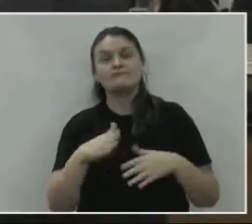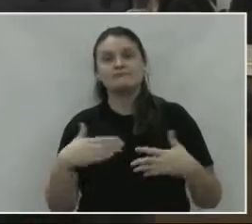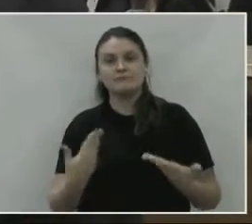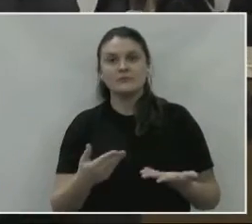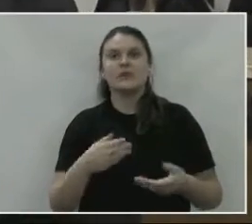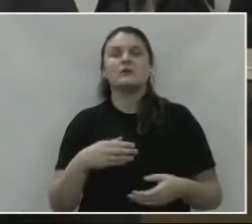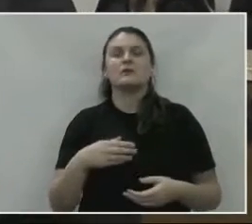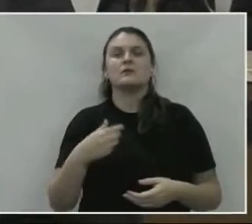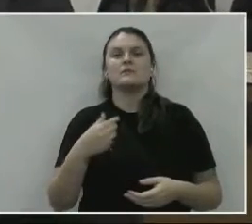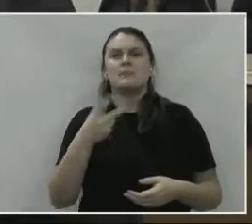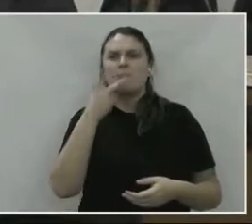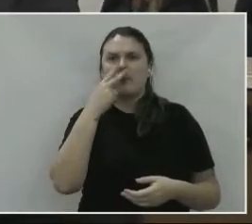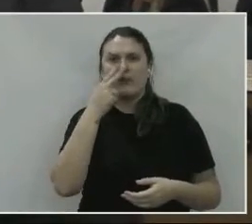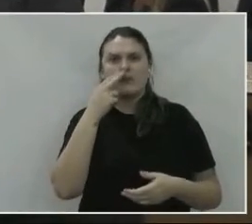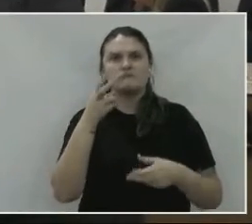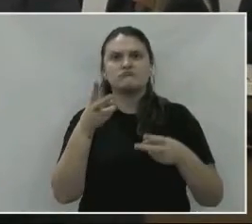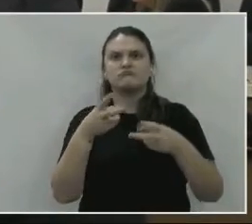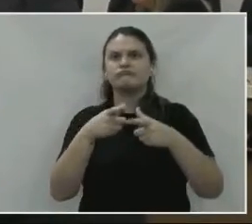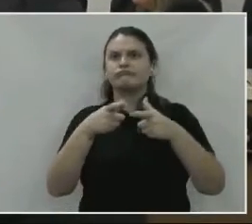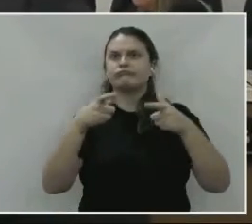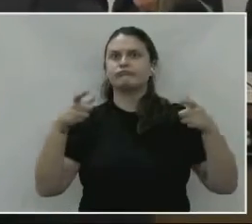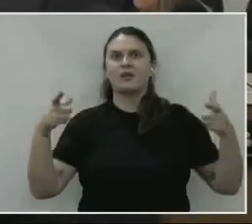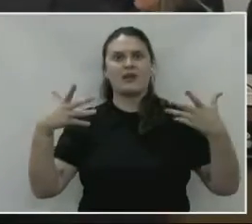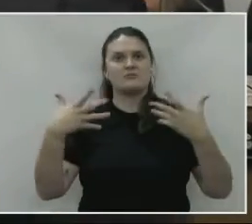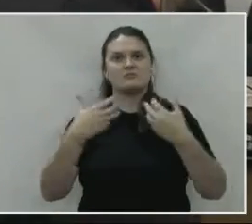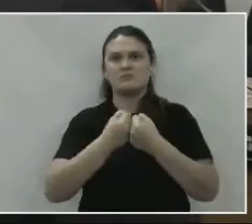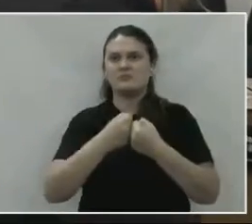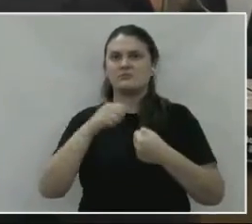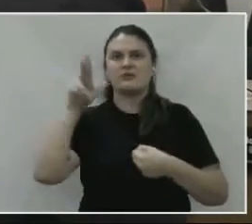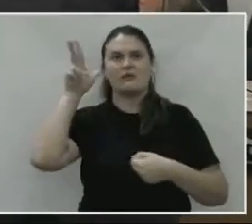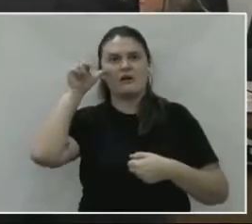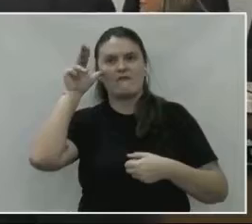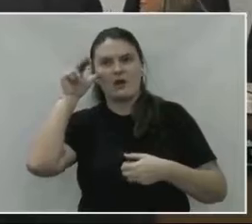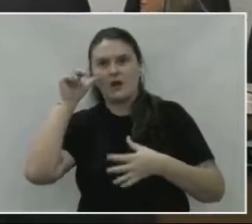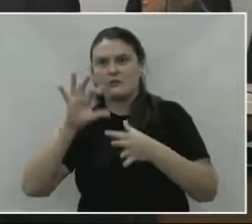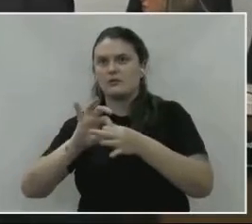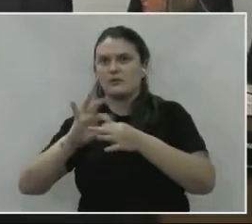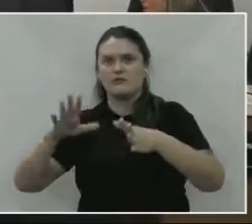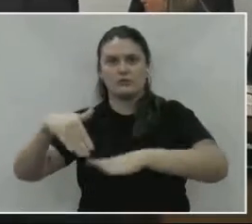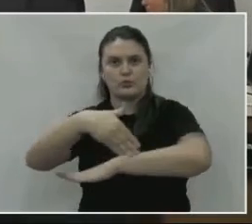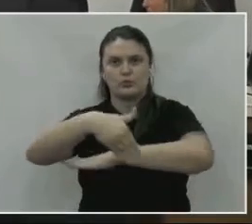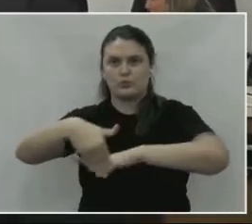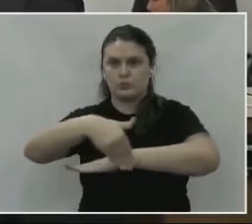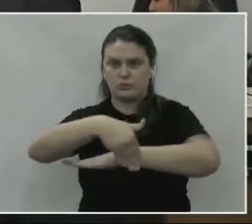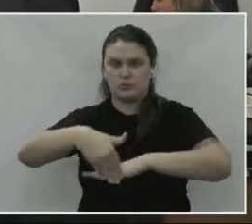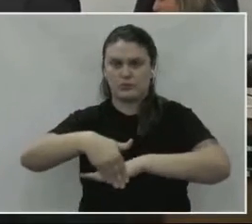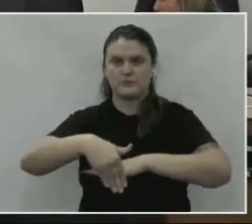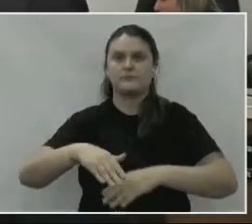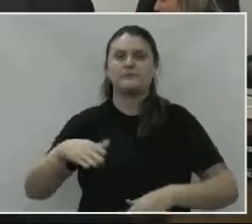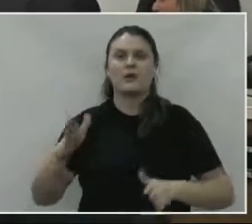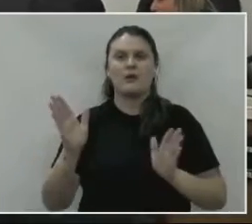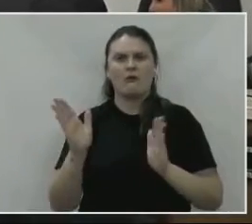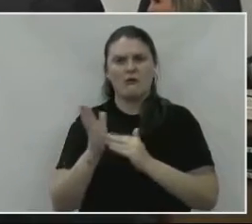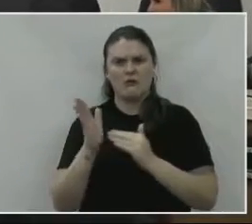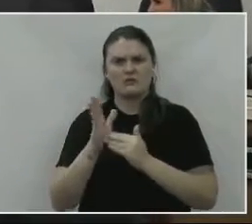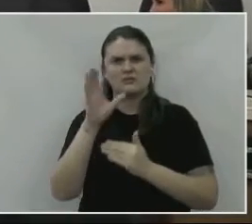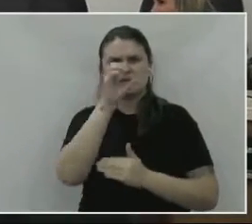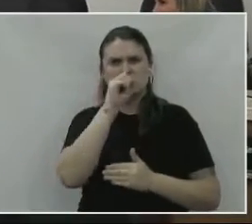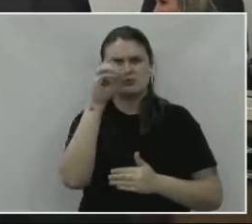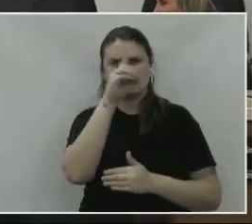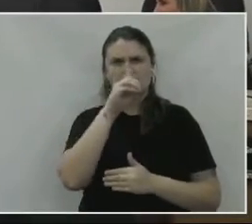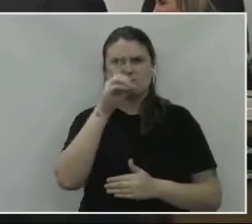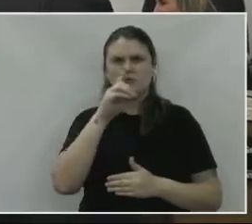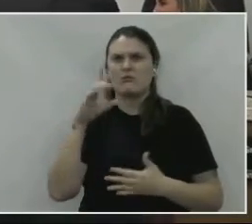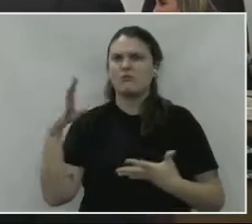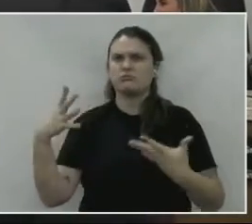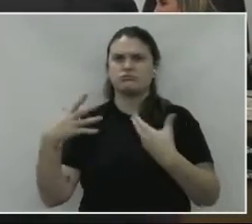É, exatamente, ultimamente vem aumentando muito a incidência de cavalos soltos em vias públicas, né. Até no último final de semana teve